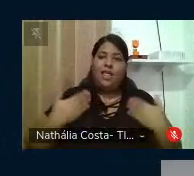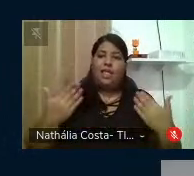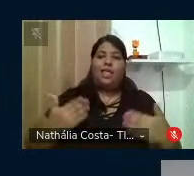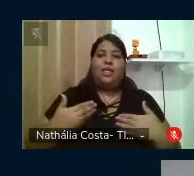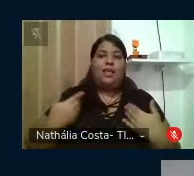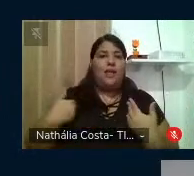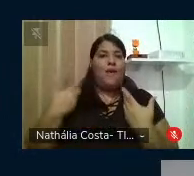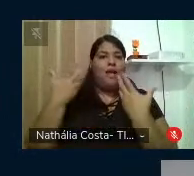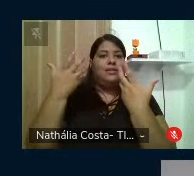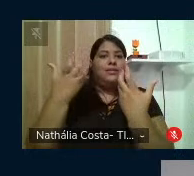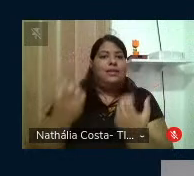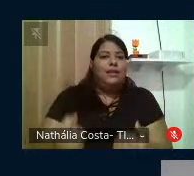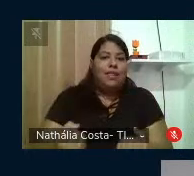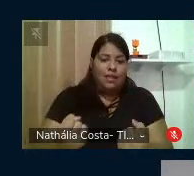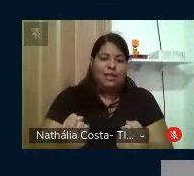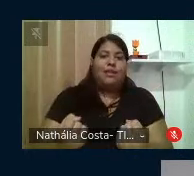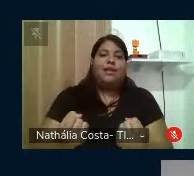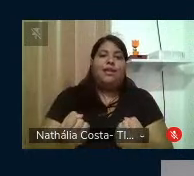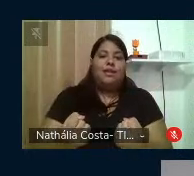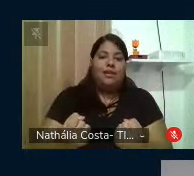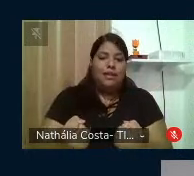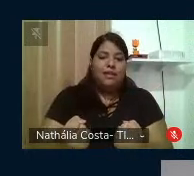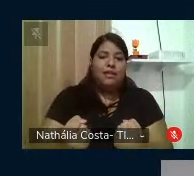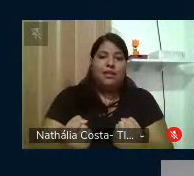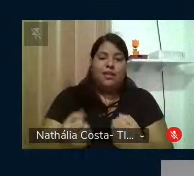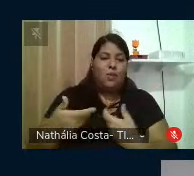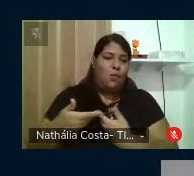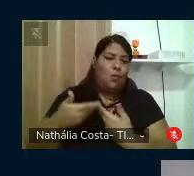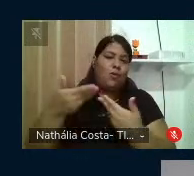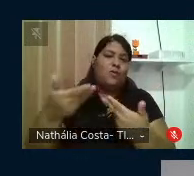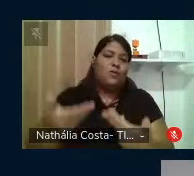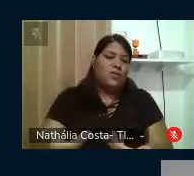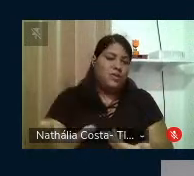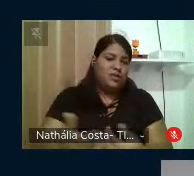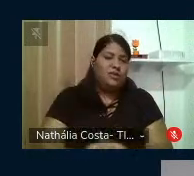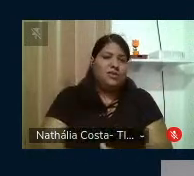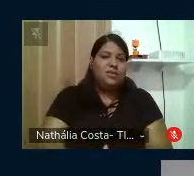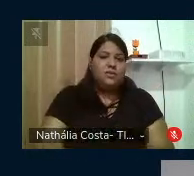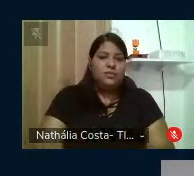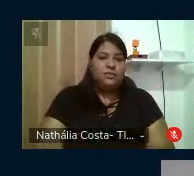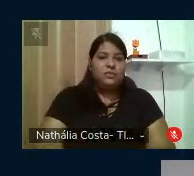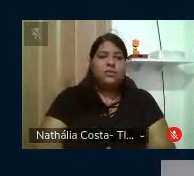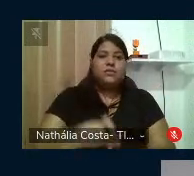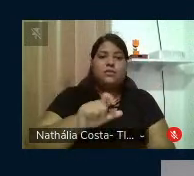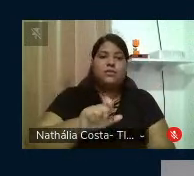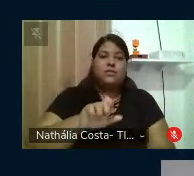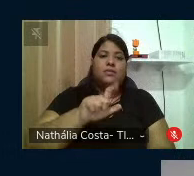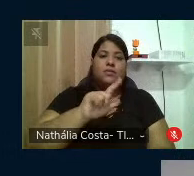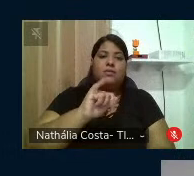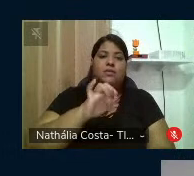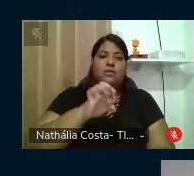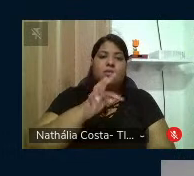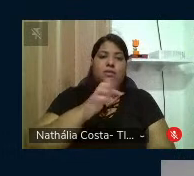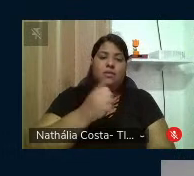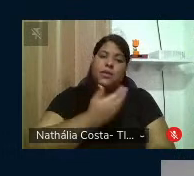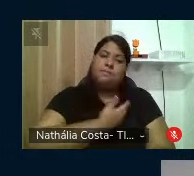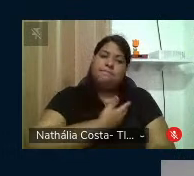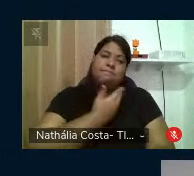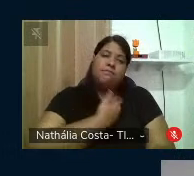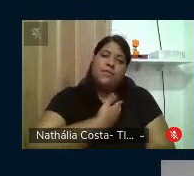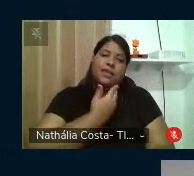aceitei, foi com grande alegria que aceitei ao convite de Eliette Santiago, a grande amiga,